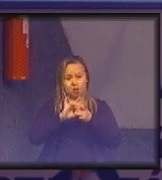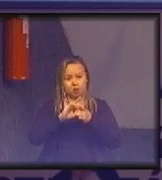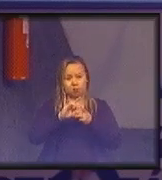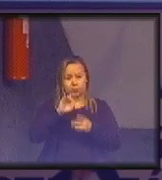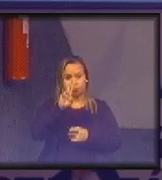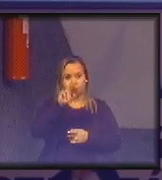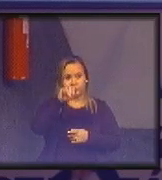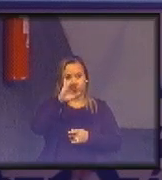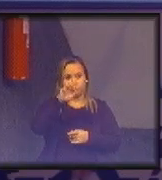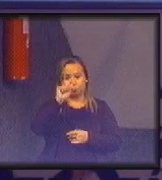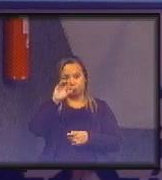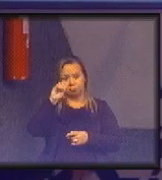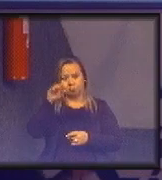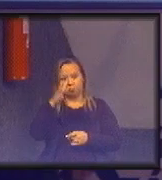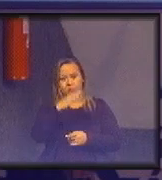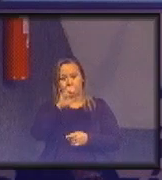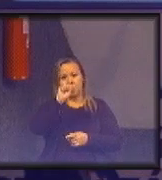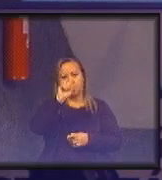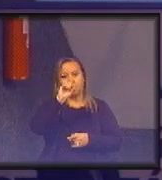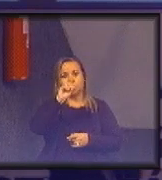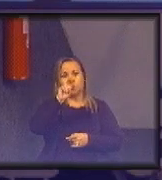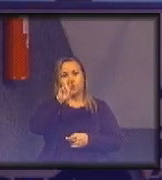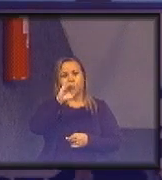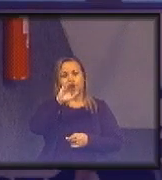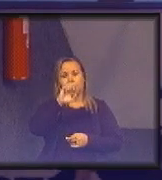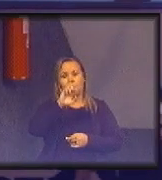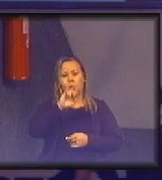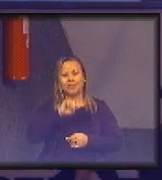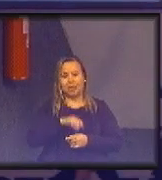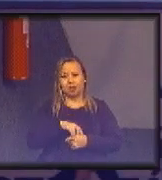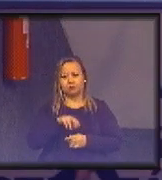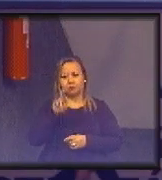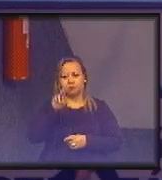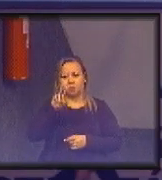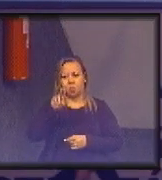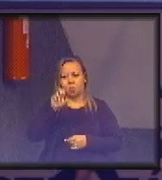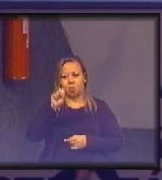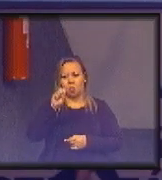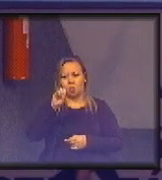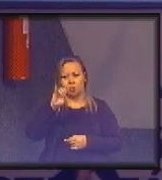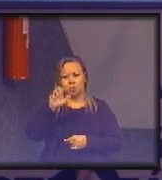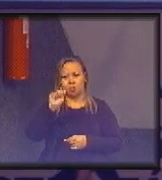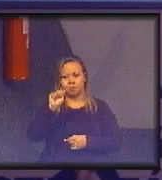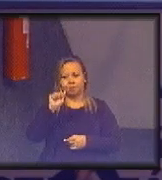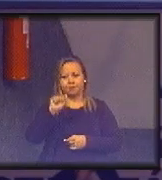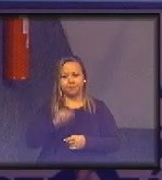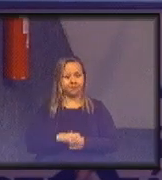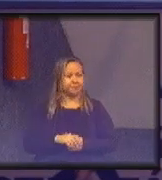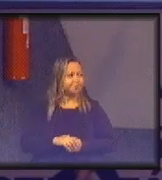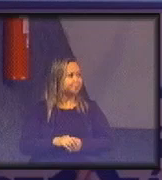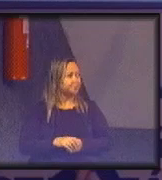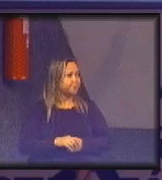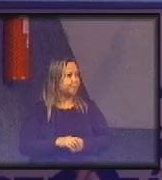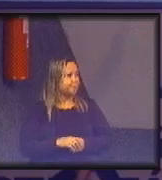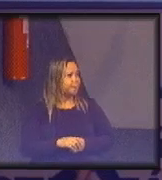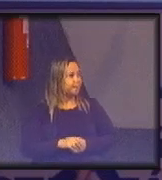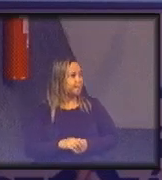buscar uma conexão entre tudo hoje não é mais ciência é o que?